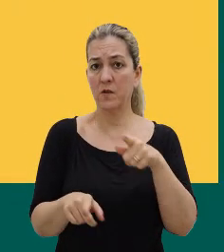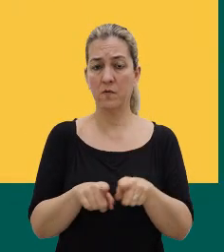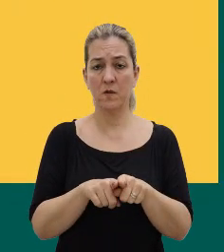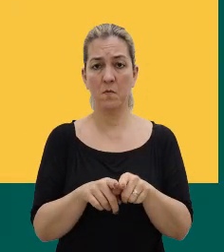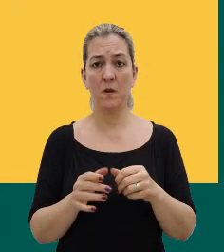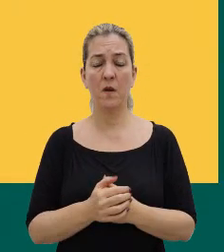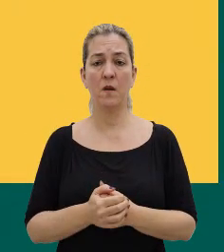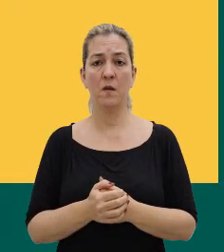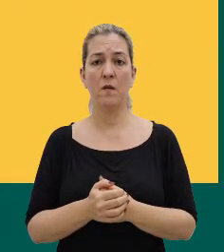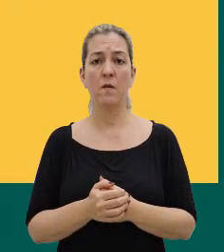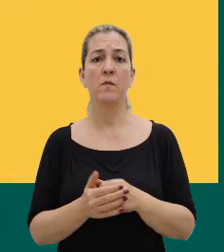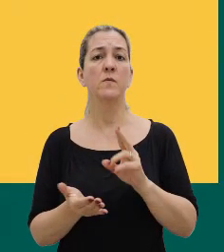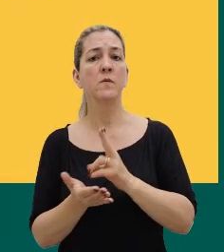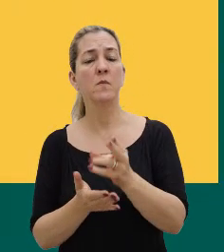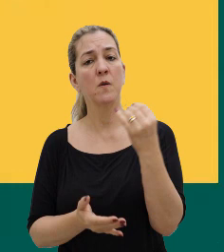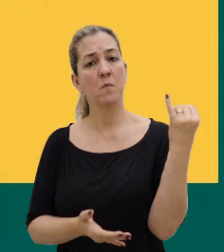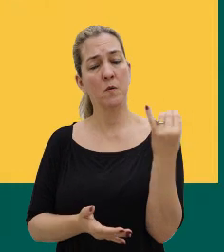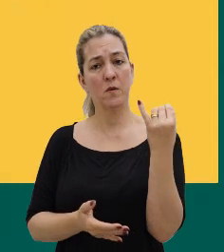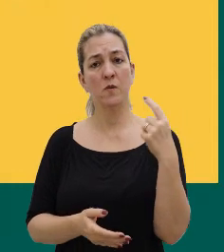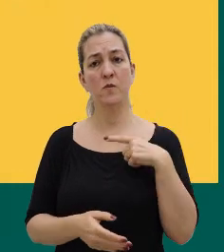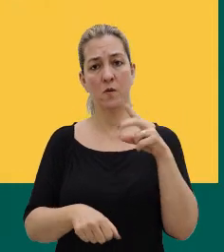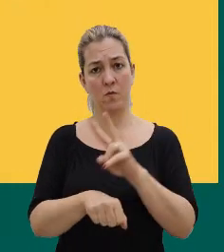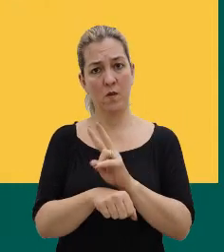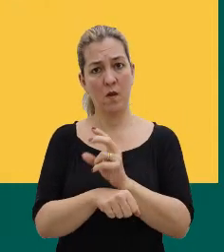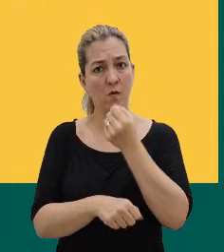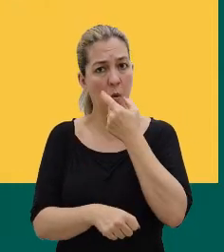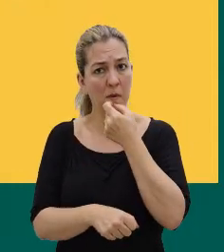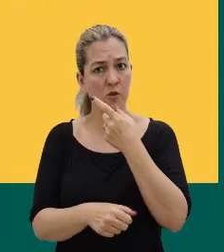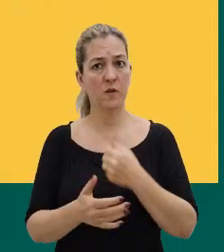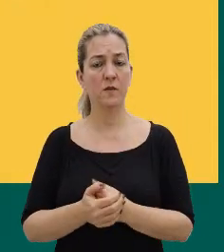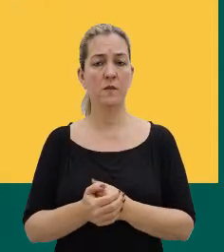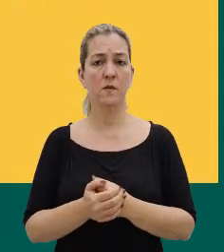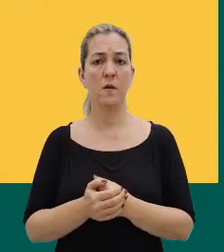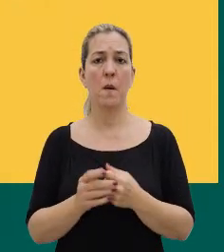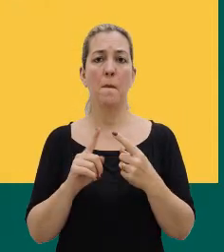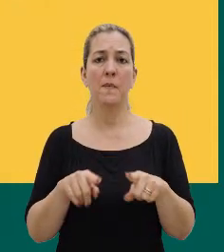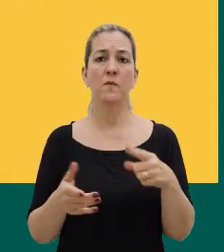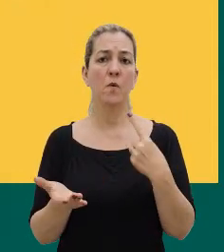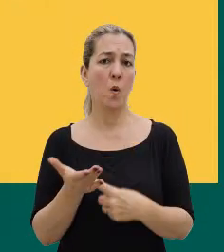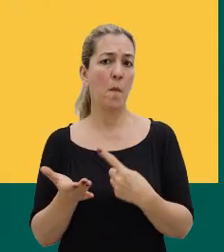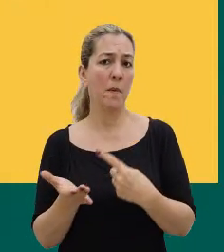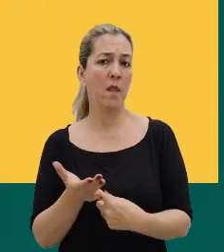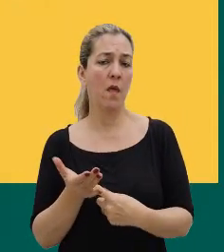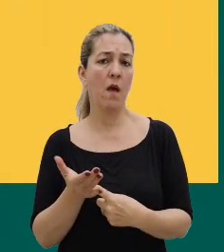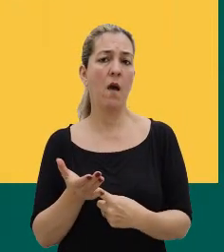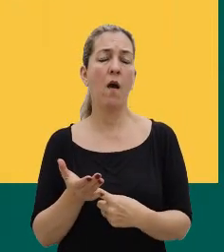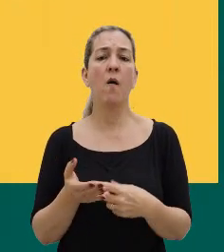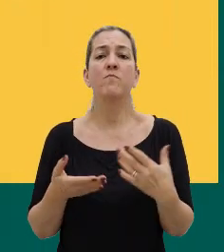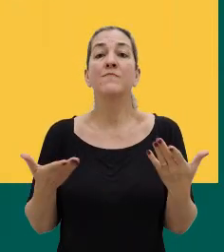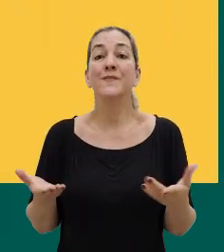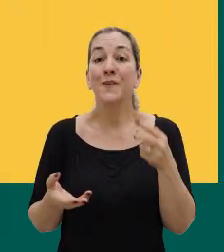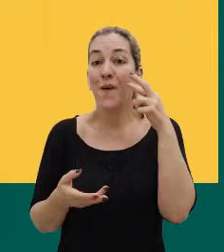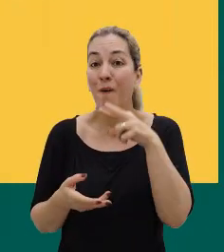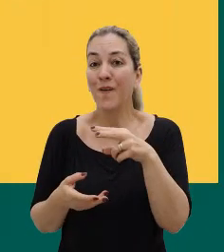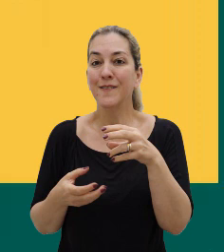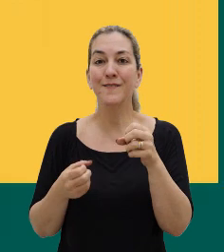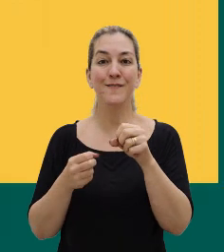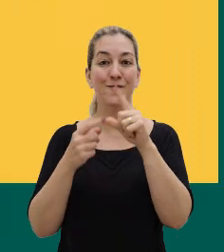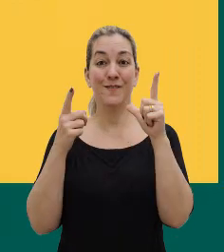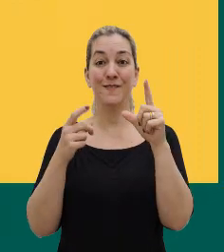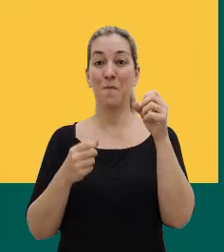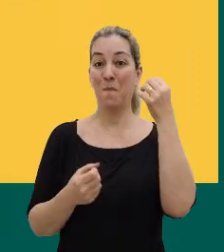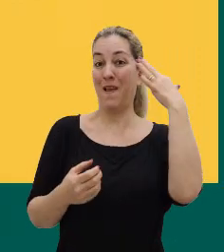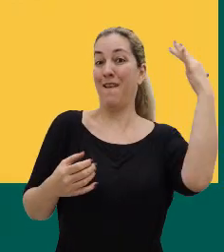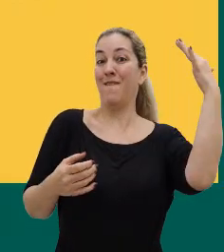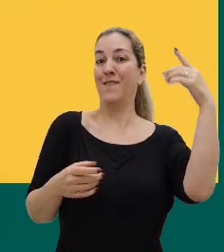claro que é sempre importante ter cuidados com a medicação, mas vamos combinar, né, olha que coisa maravilhosa ter um